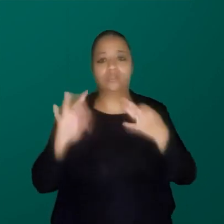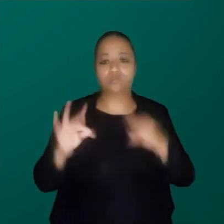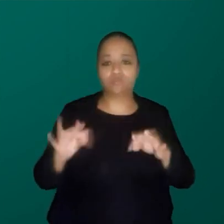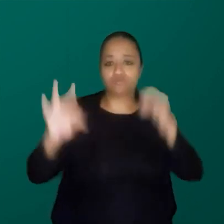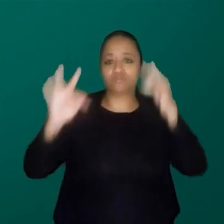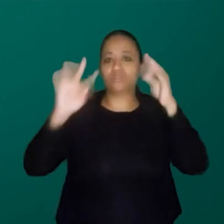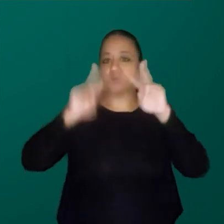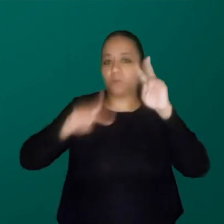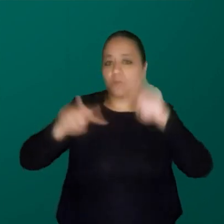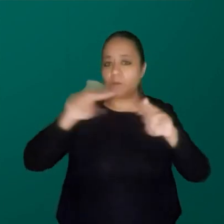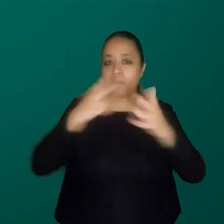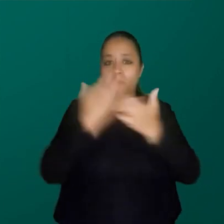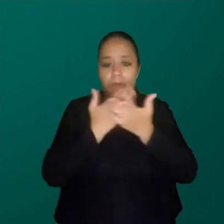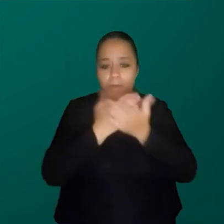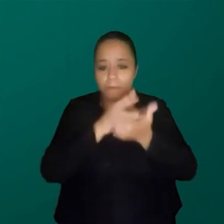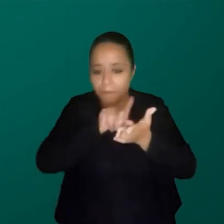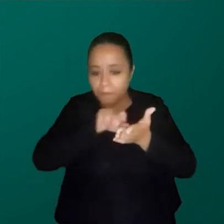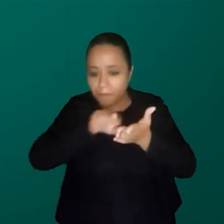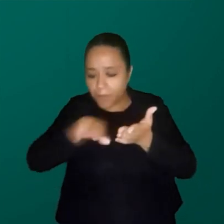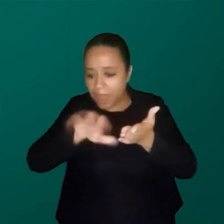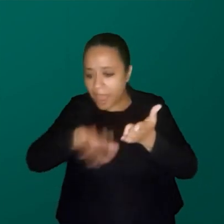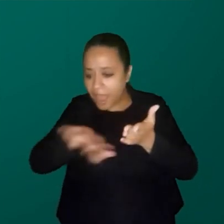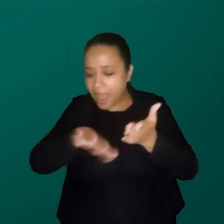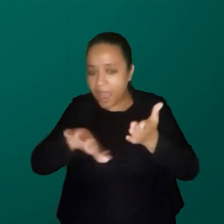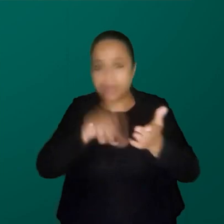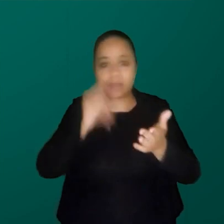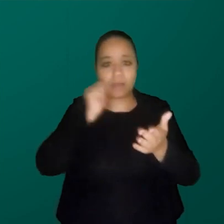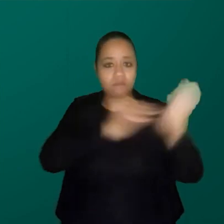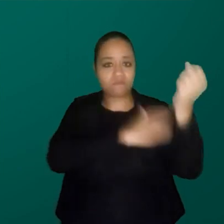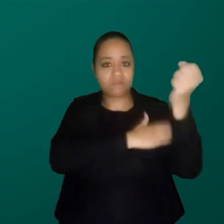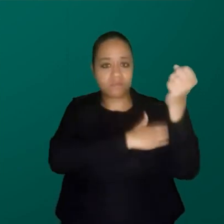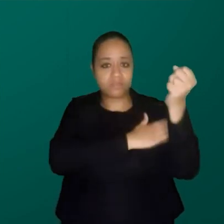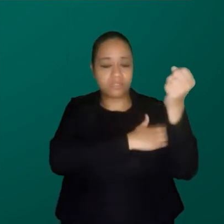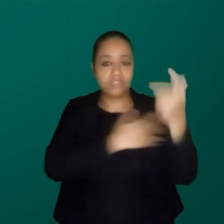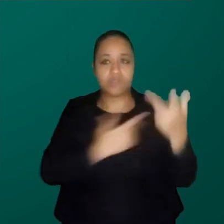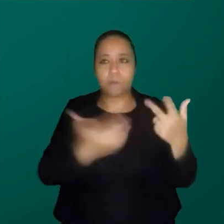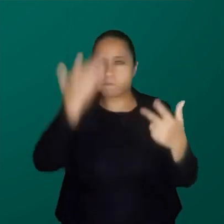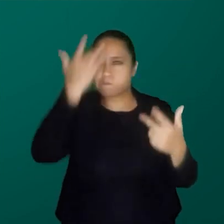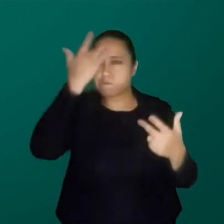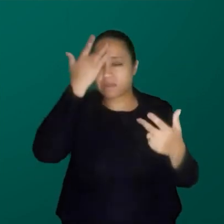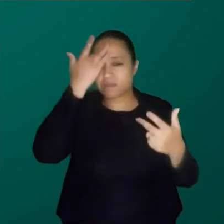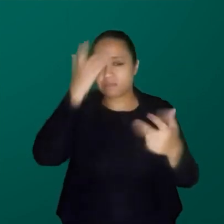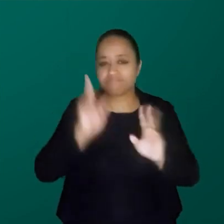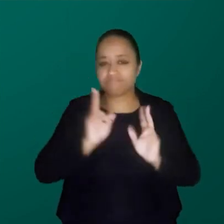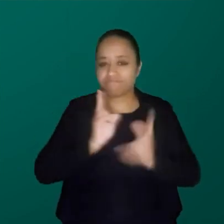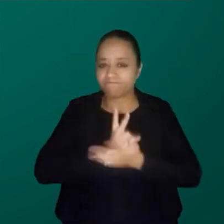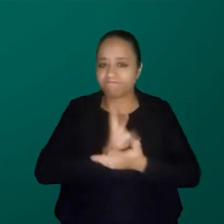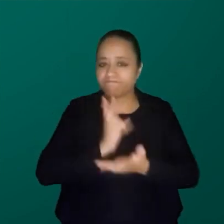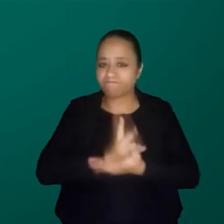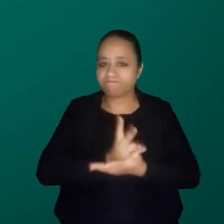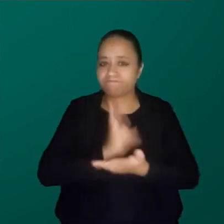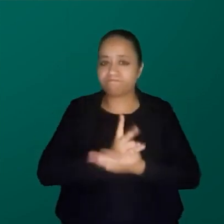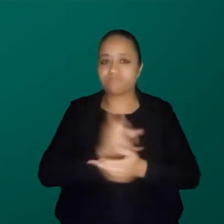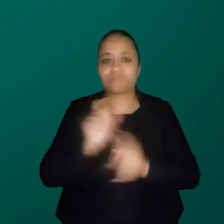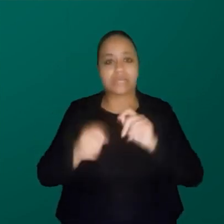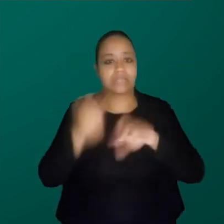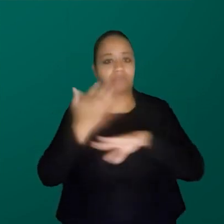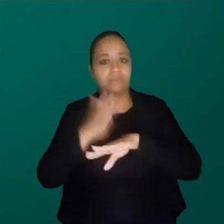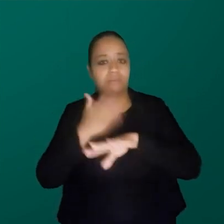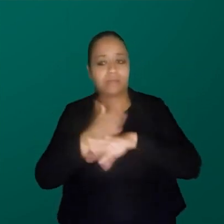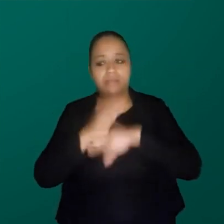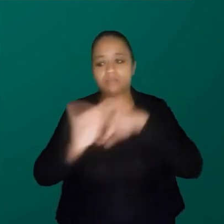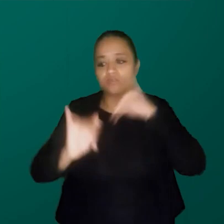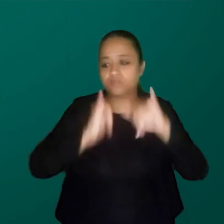das epistemologias feministas, eu falo que eu vi aquilo que eu nunca mais pude deixar de ver, que mesmo as melhores práticas de divulgação